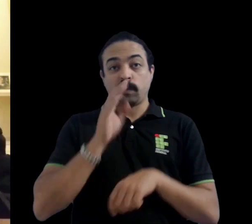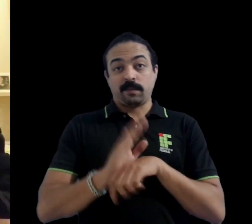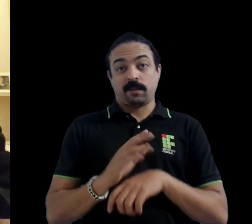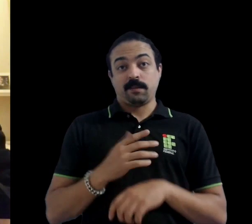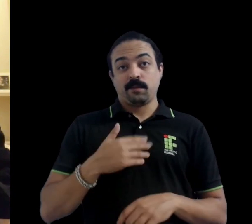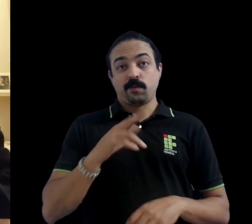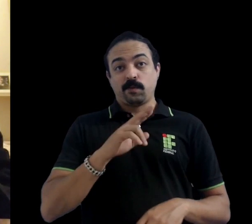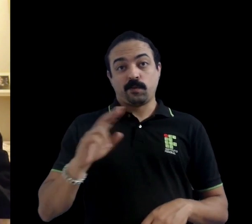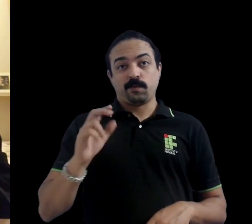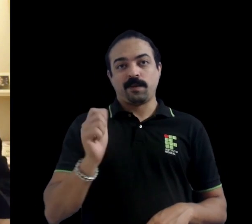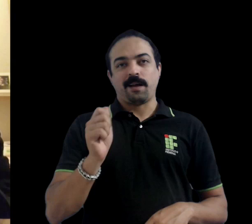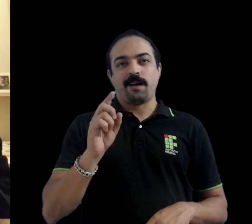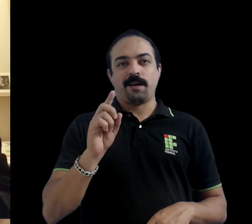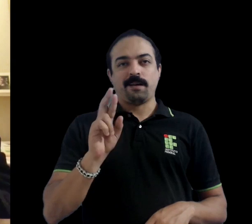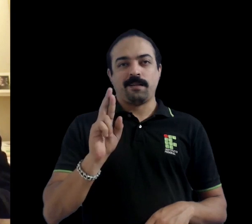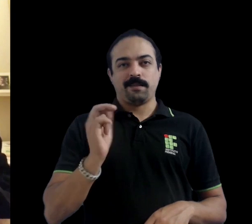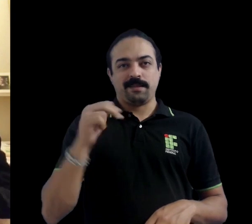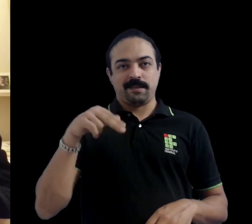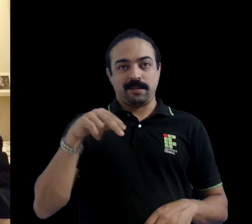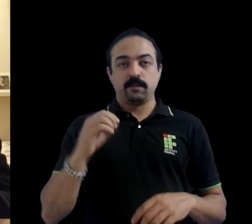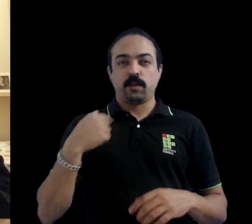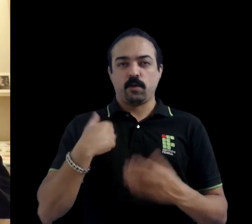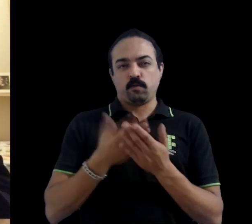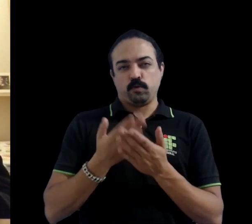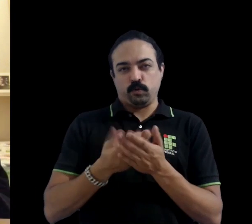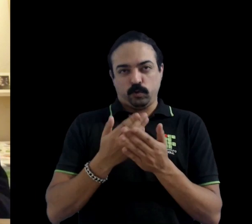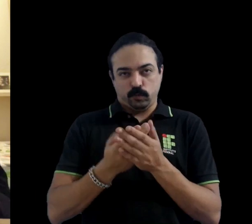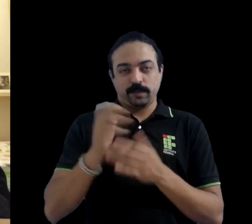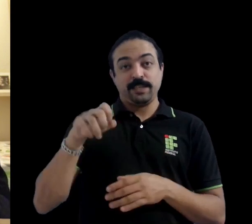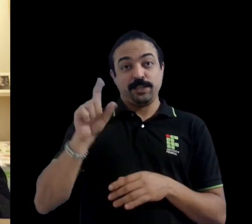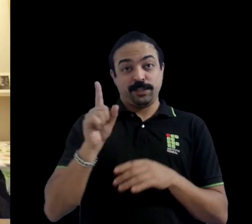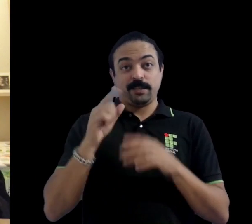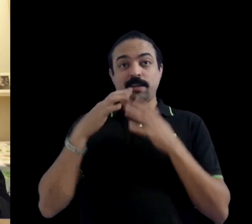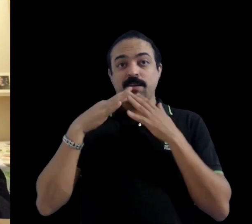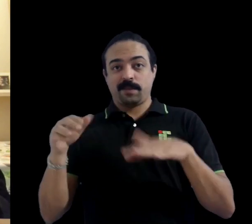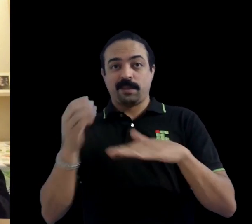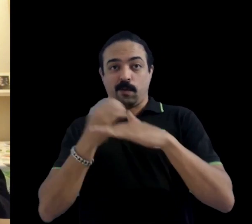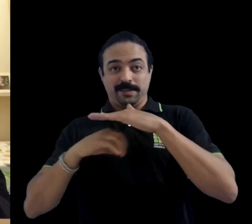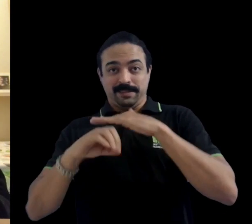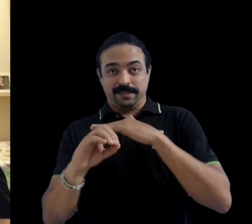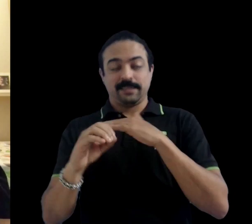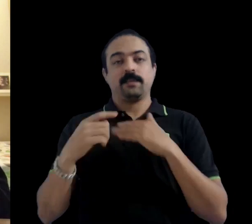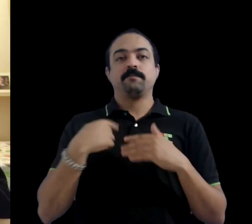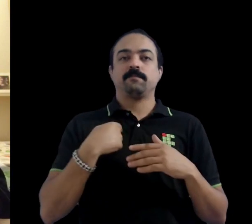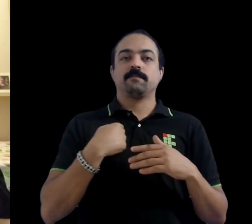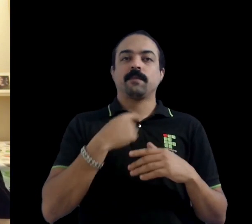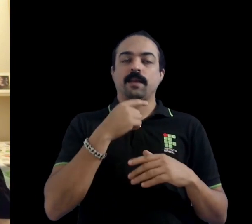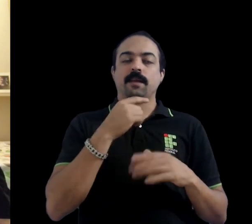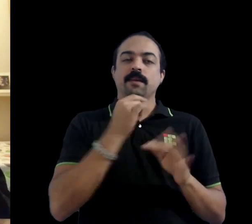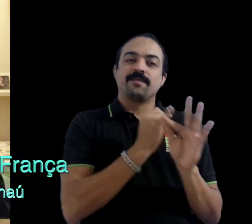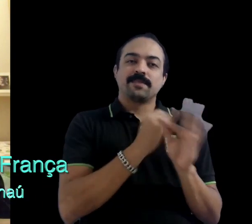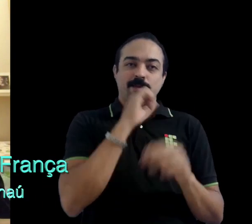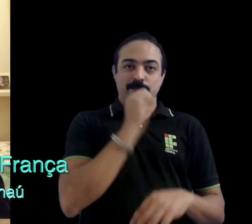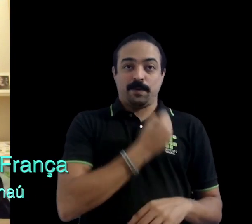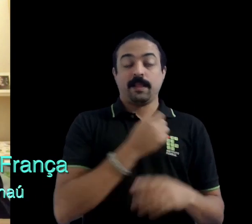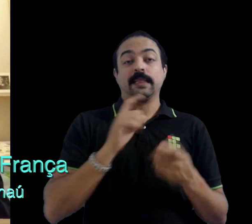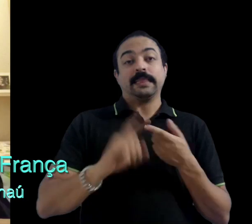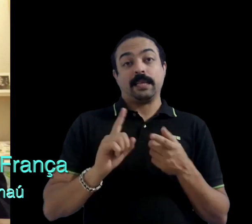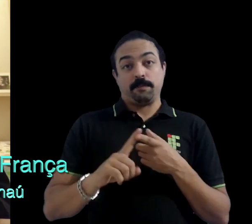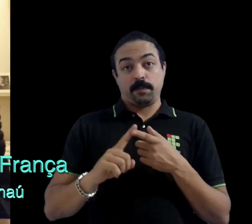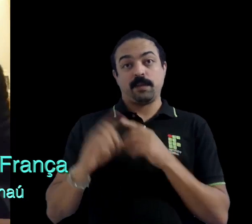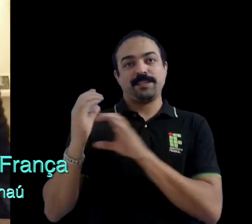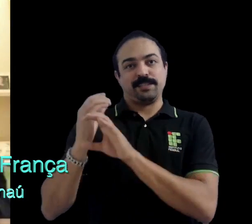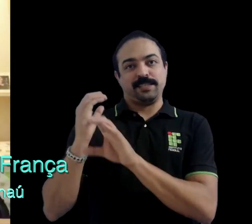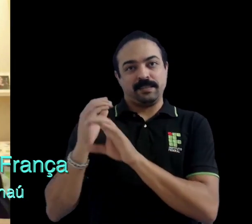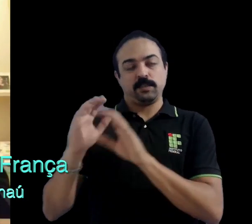Boa tarde, eu sou Adriano Antunes Monteiro, eu estudo Engenharia Ambiental e Sanitária no UFCE Campus Maracanau e estudo Engenharia